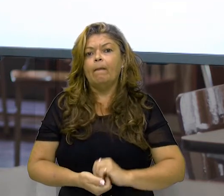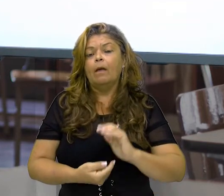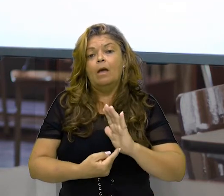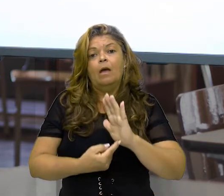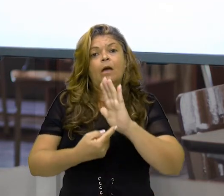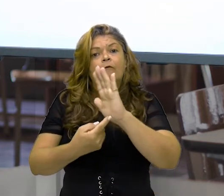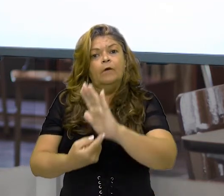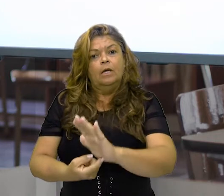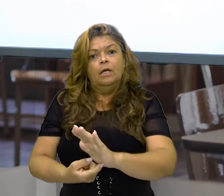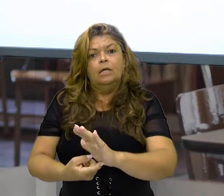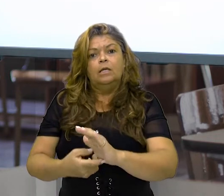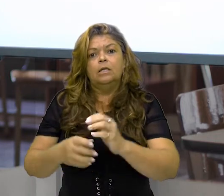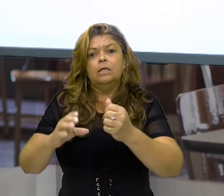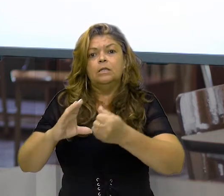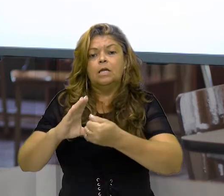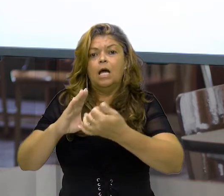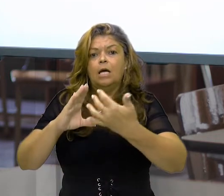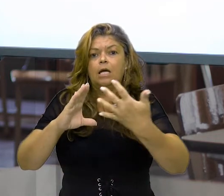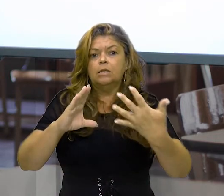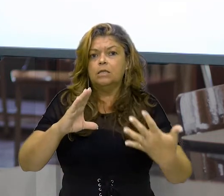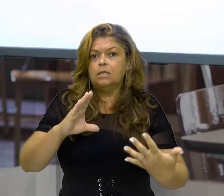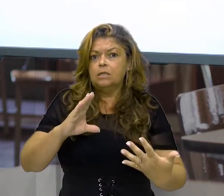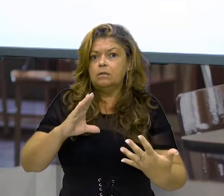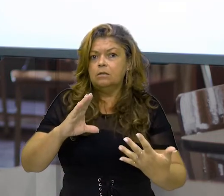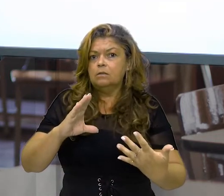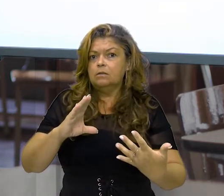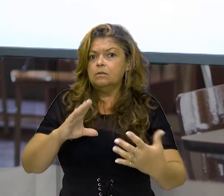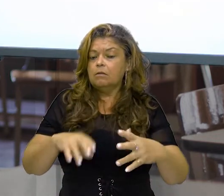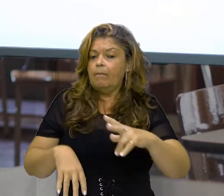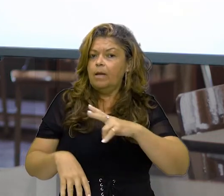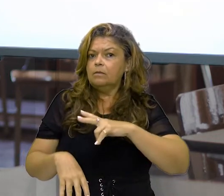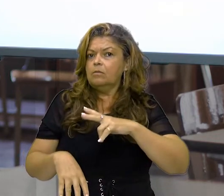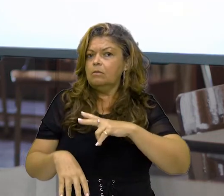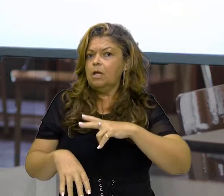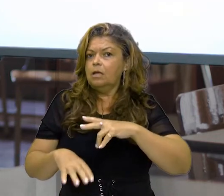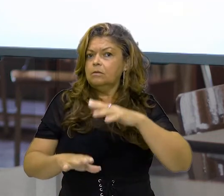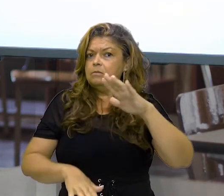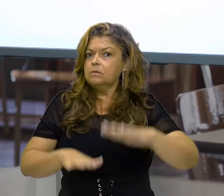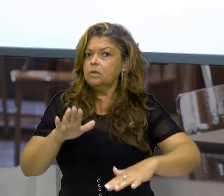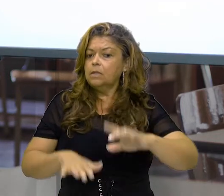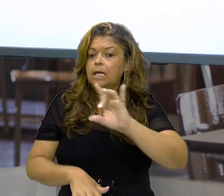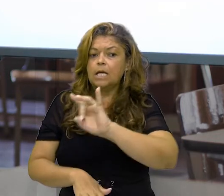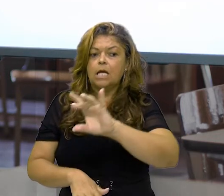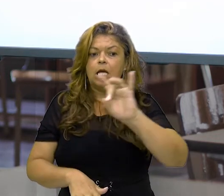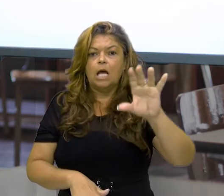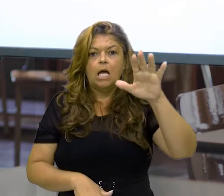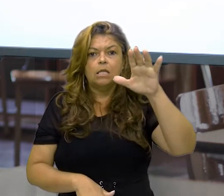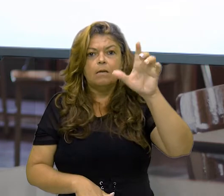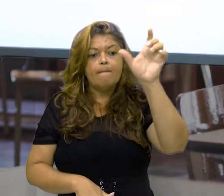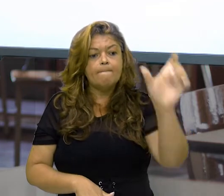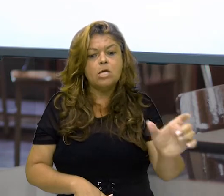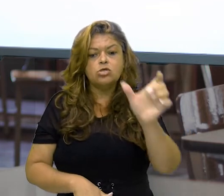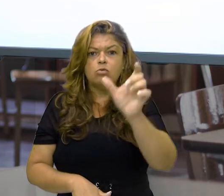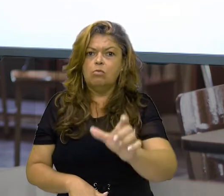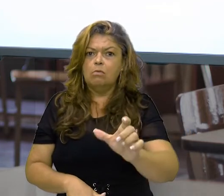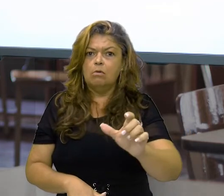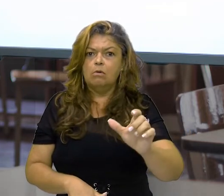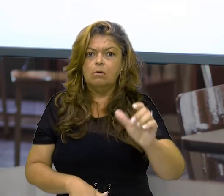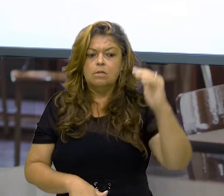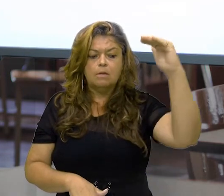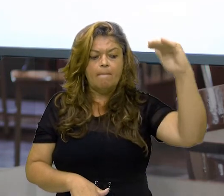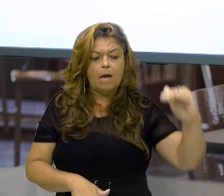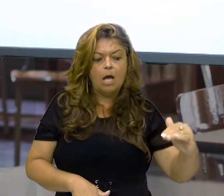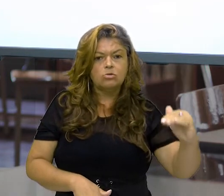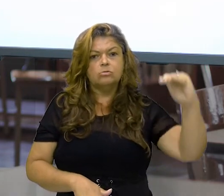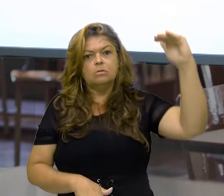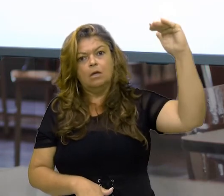características particulares de cada pessoa. Se é alto, se é baixo, se é gordo, se é magro, se é louro, se é negro e por aí